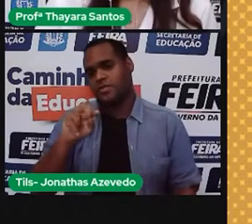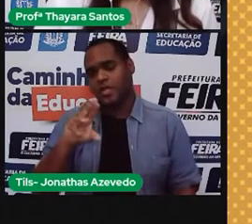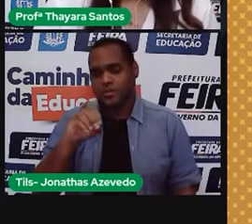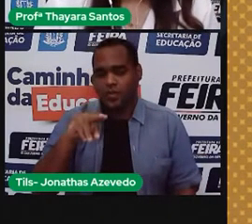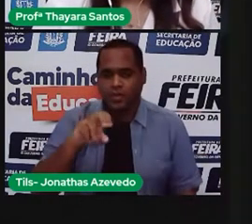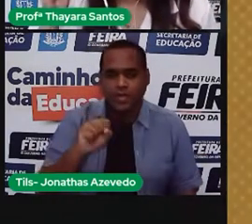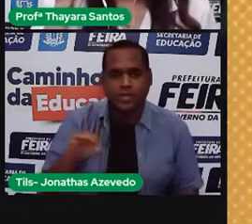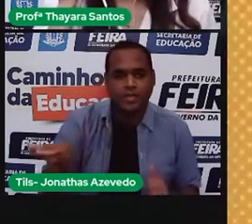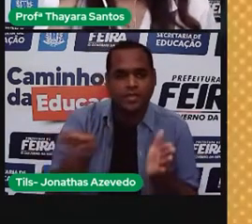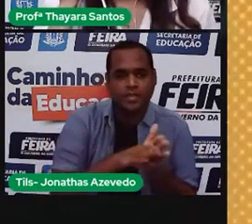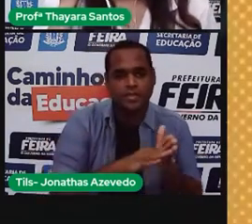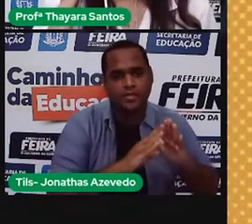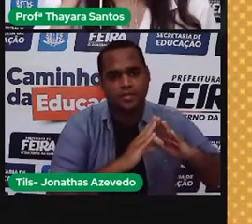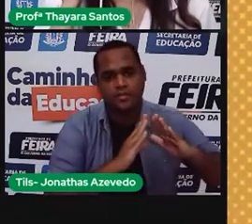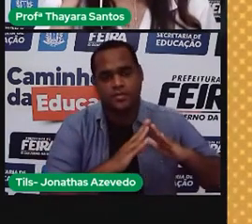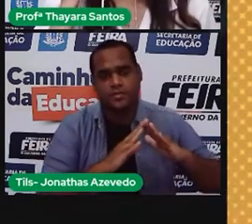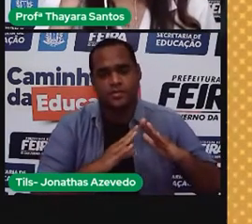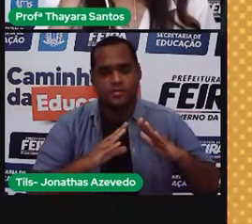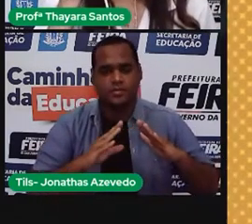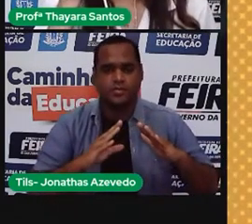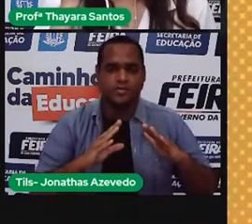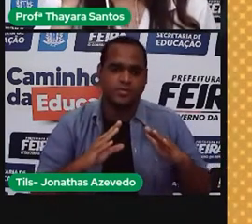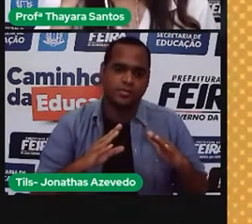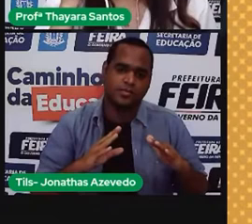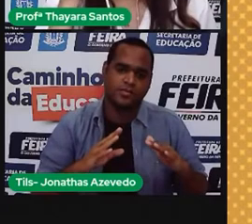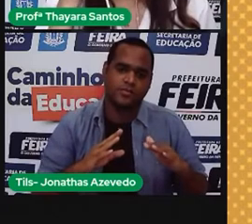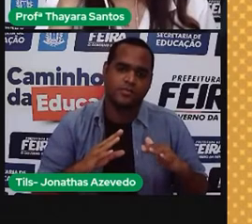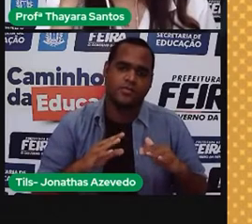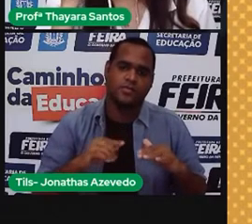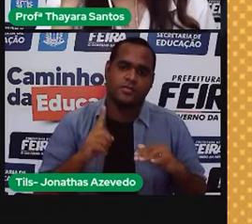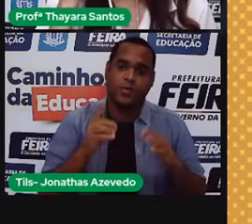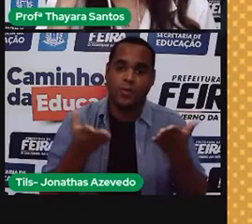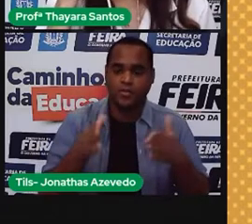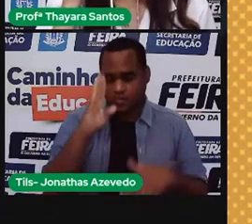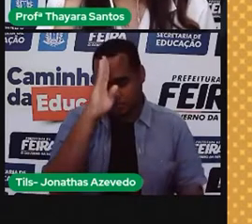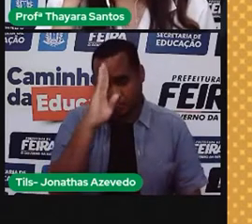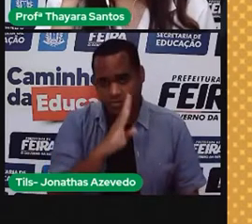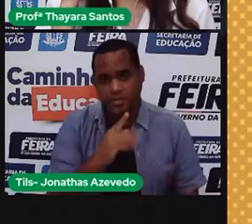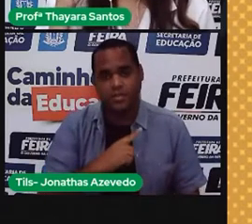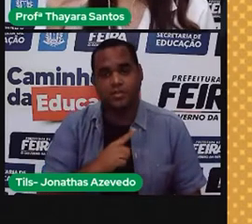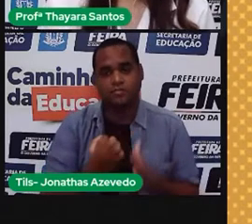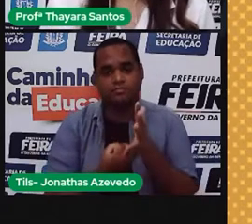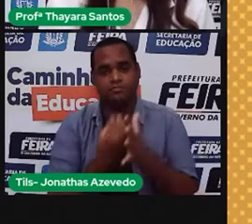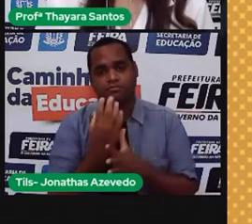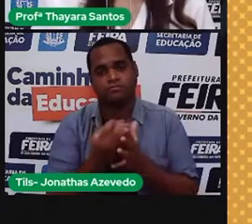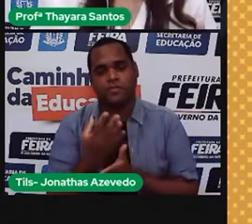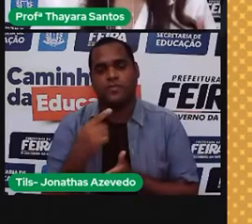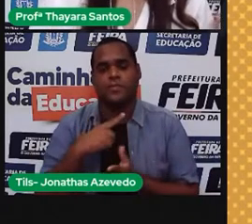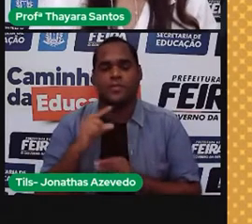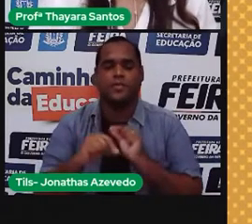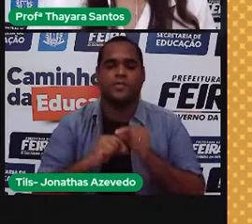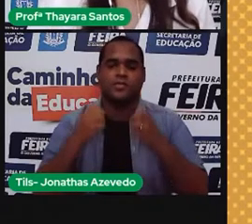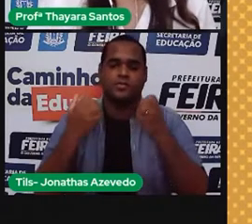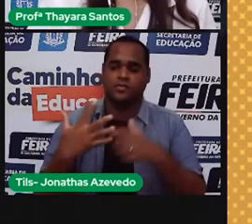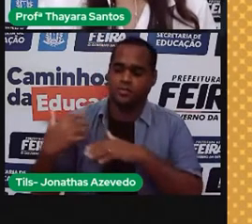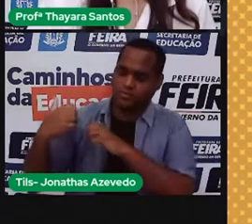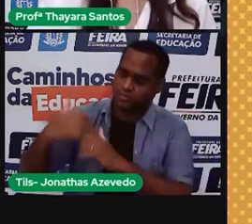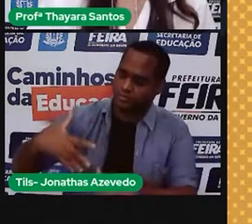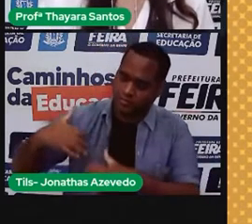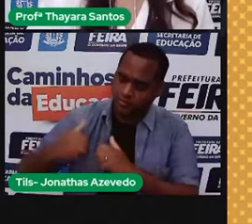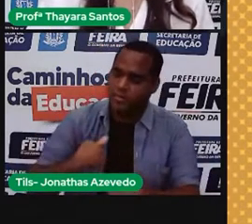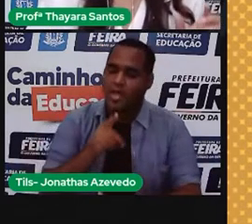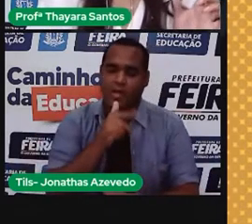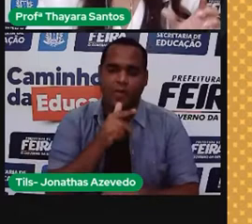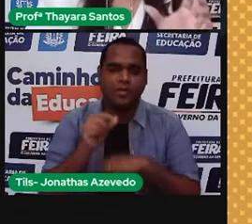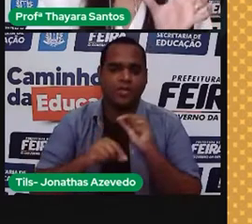nossa casa. Hoje em dia, no Brasil, a principal fonte geradora de energia elétrica são as hidrelétricas.